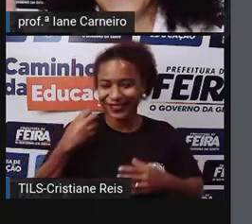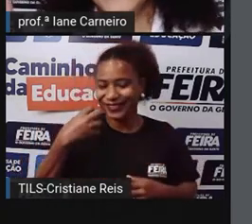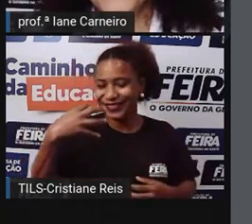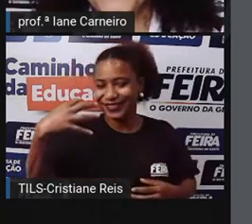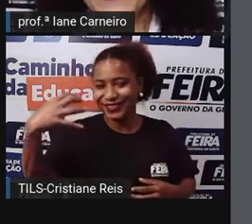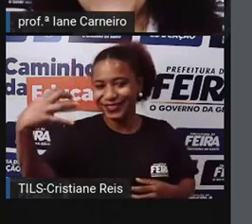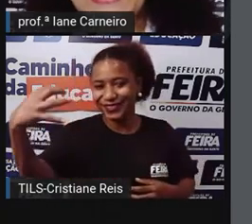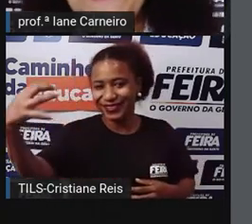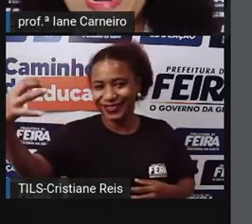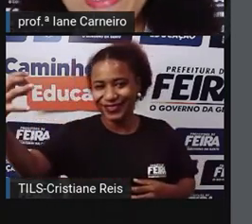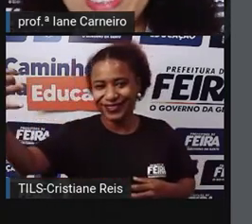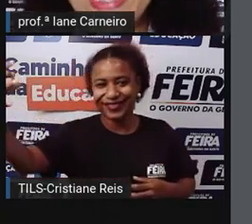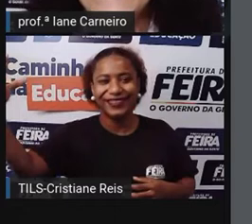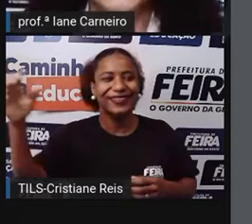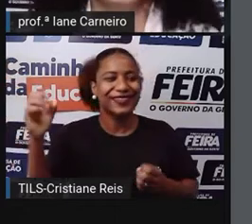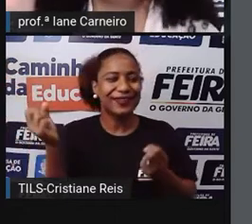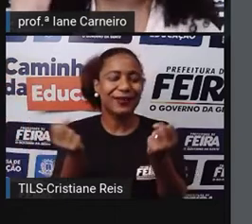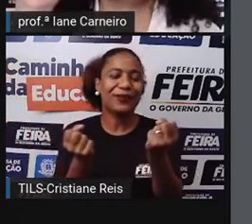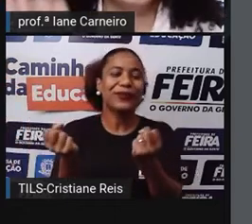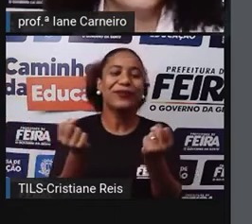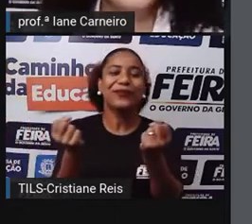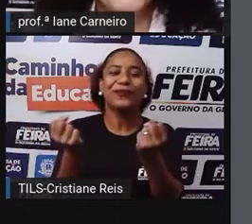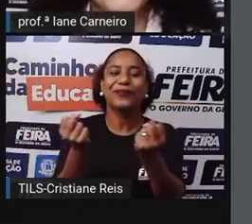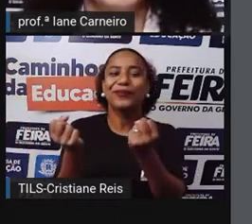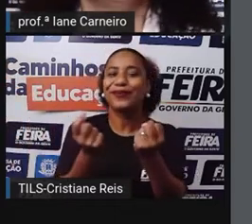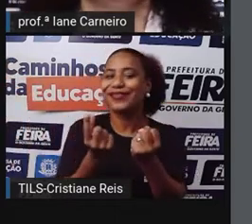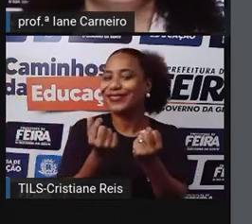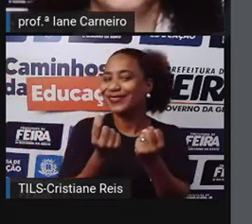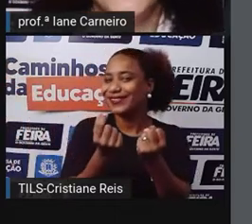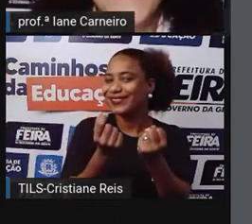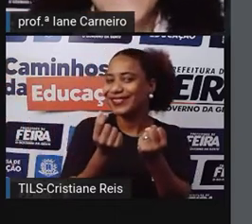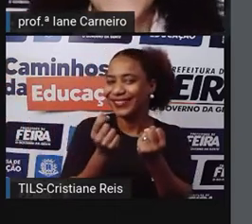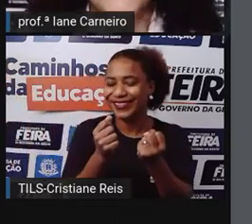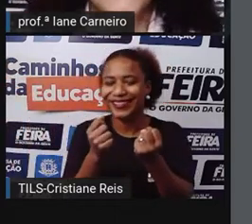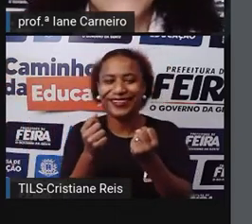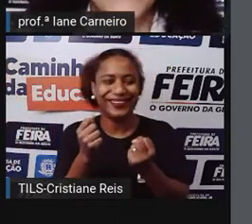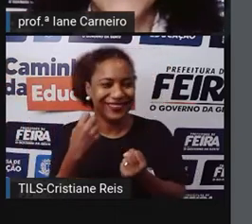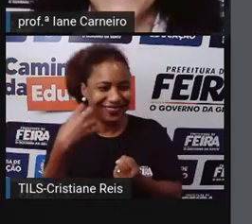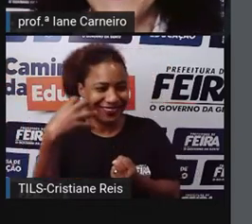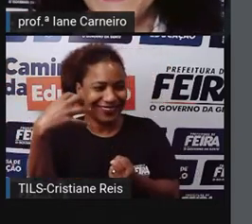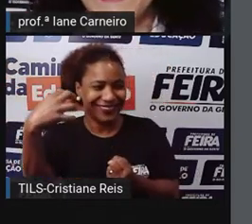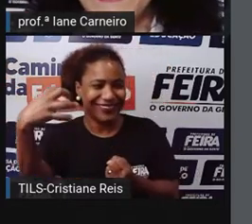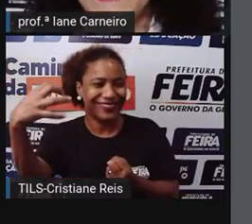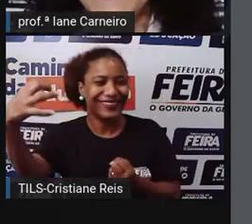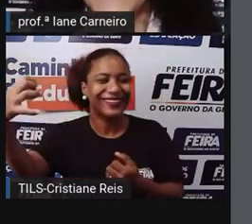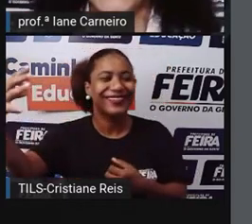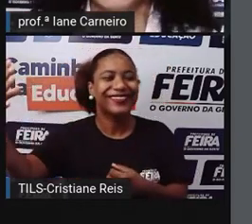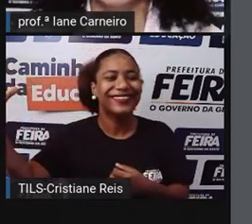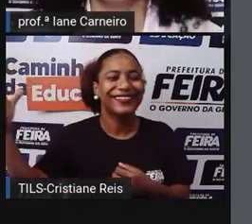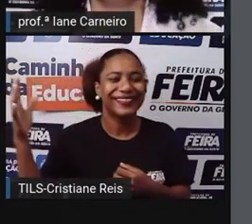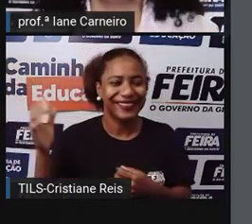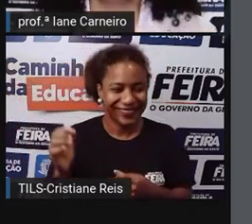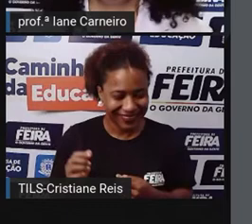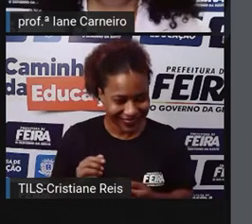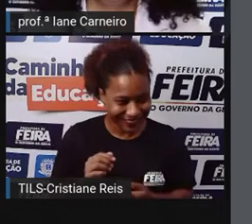E lá se foi A Dona Baratinha Gastar o Dinheiro Da caixinha